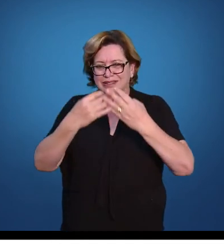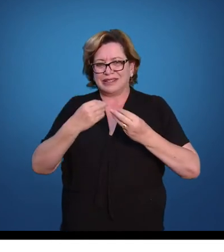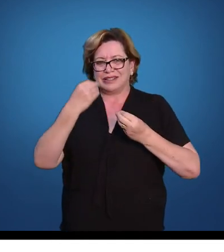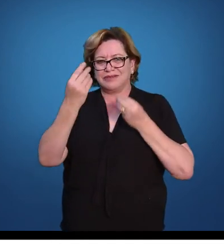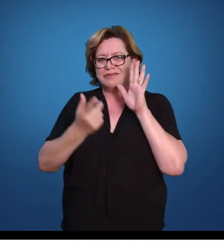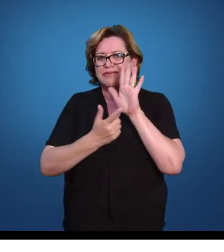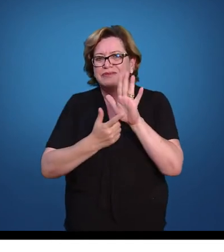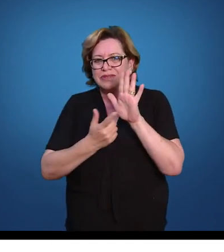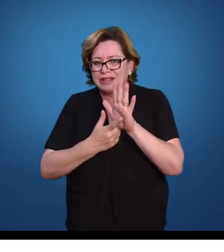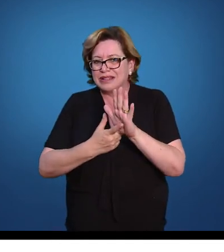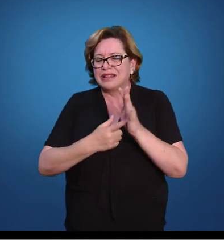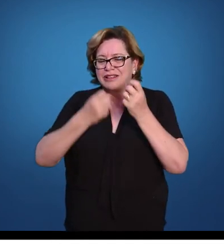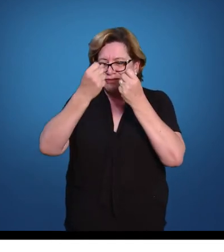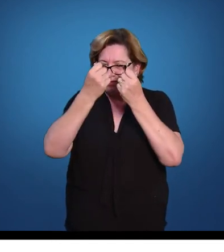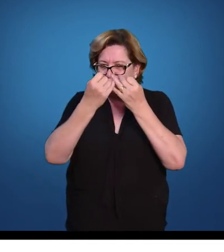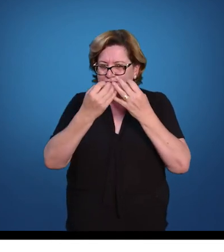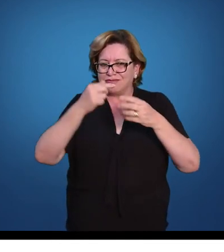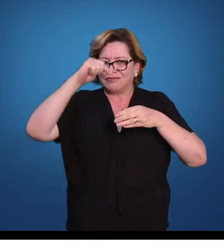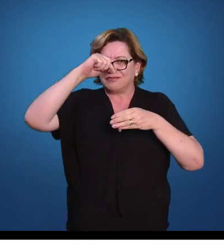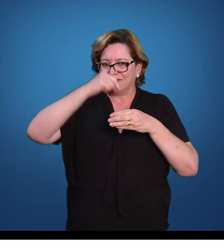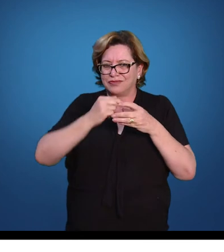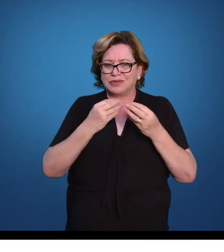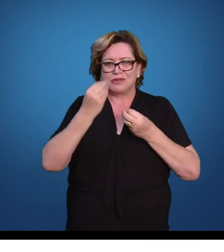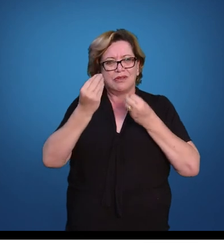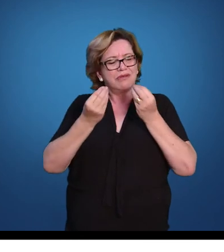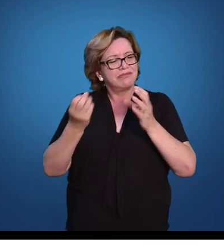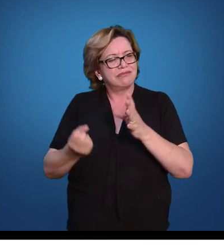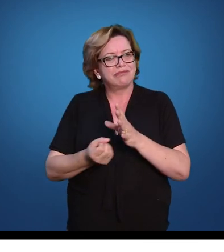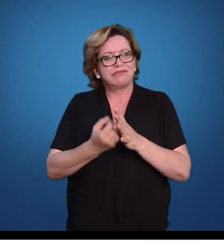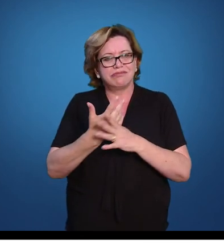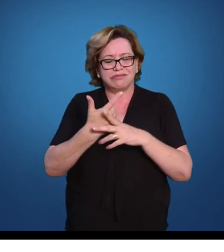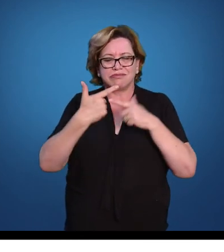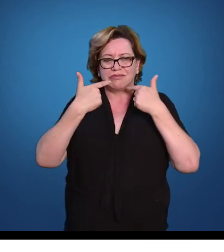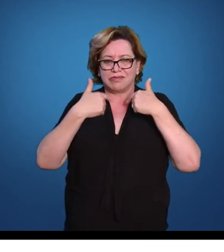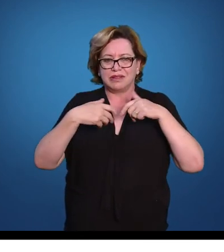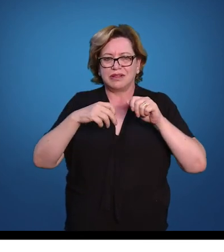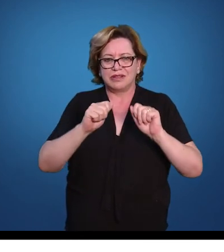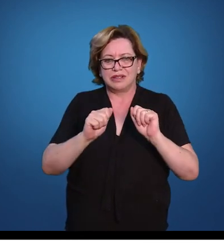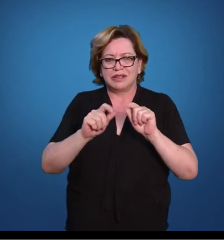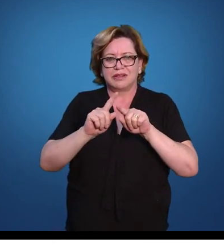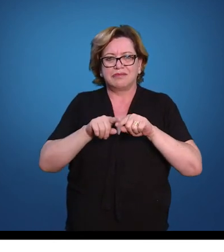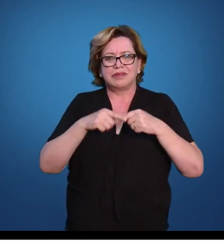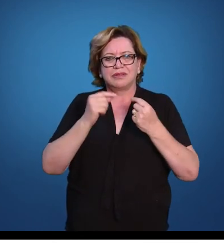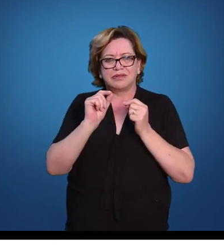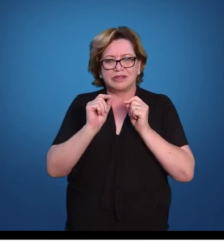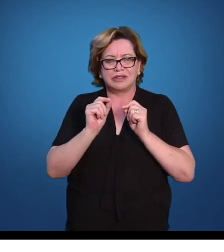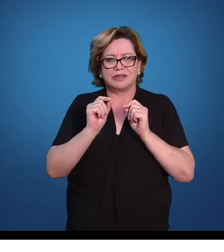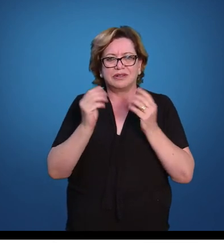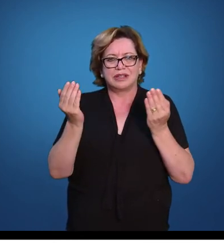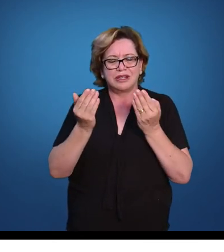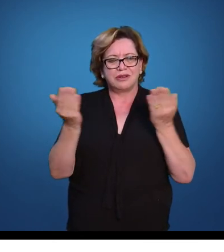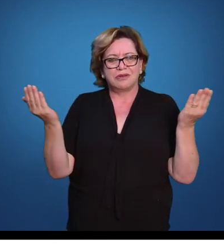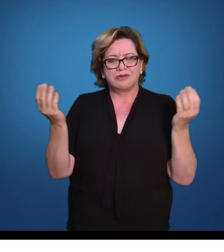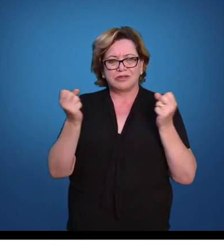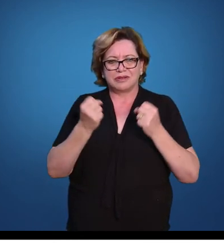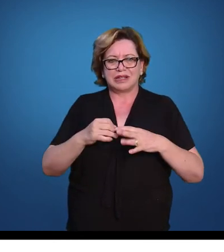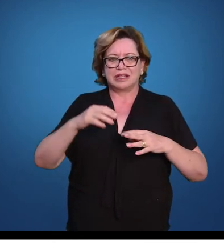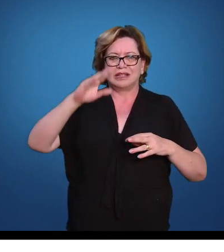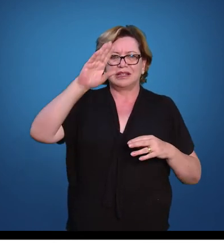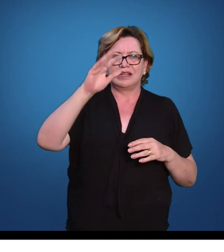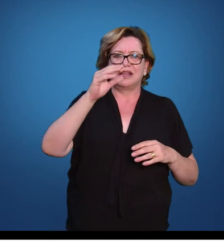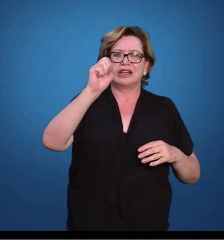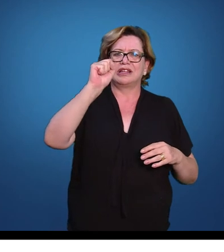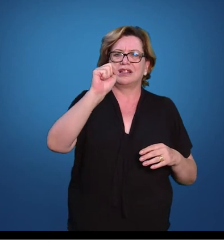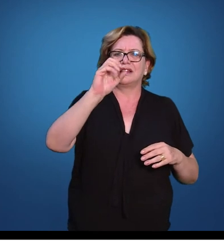mostrar mais detalhadamente como que se deu o surgimento dessa linguística, mas o nome que agora eu fecho essa nossa aula é o nome de